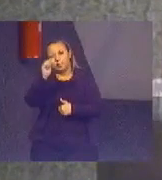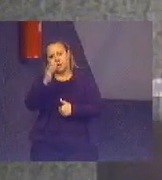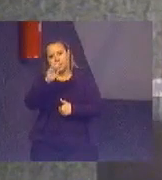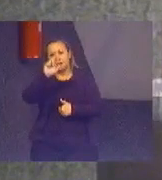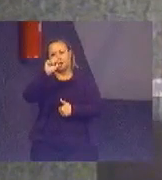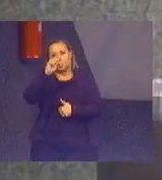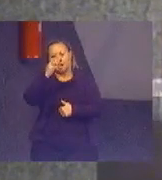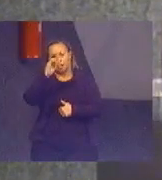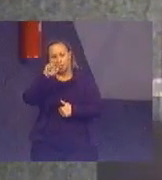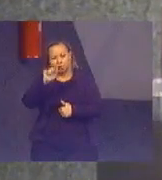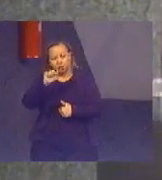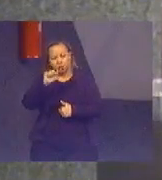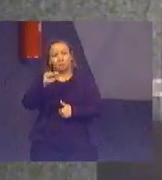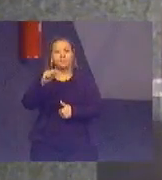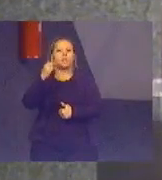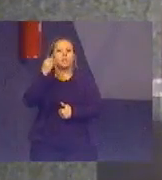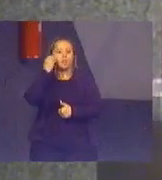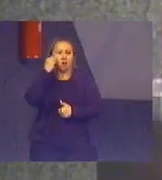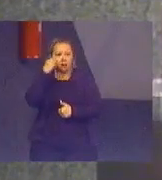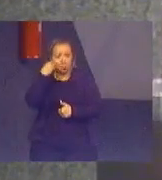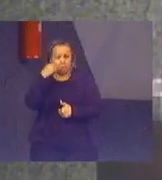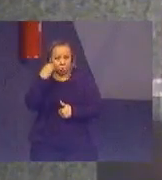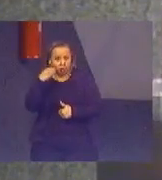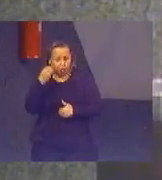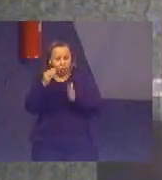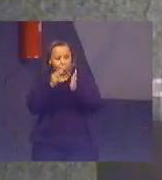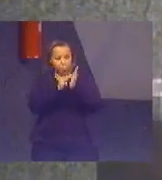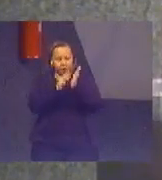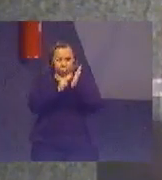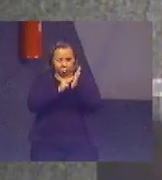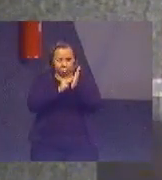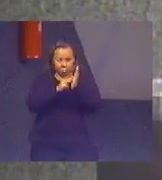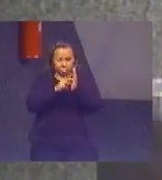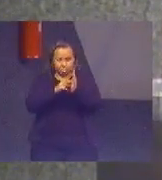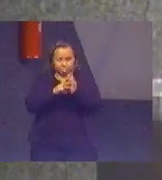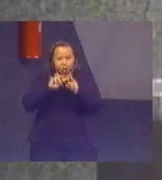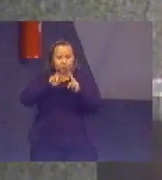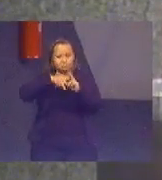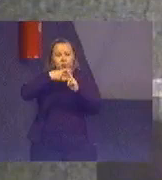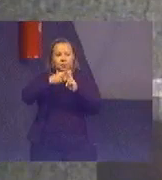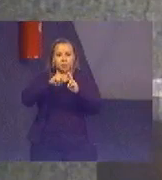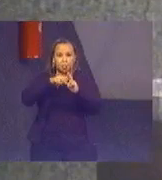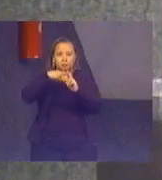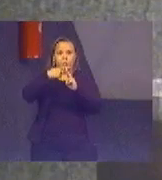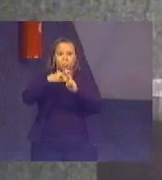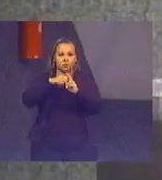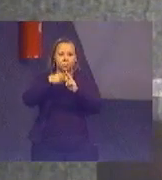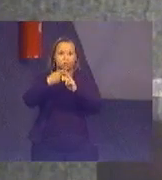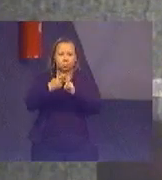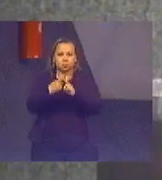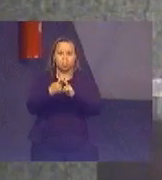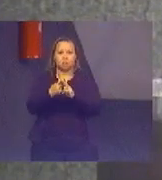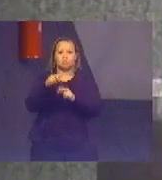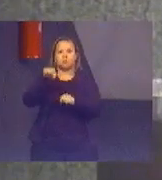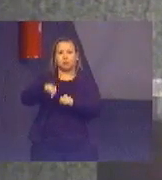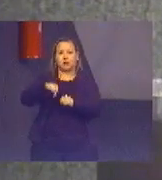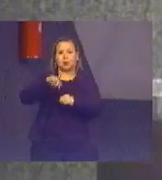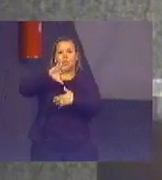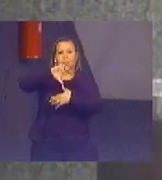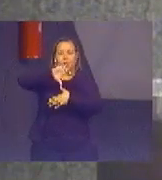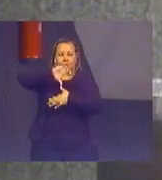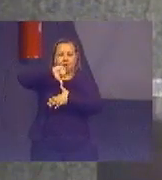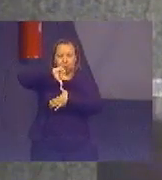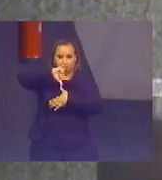metodologias e replicou para um contexto de América Latina como um todo. já em